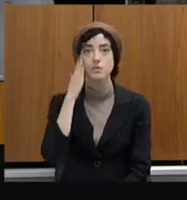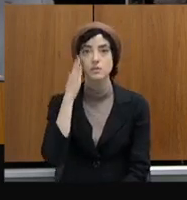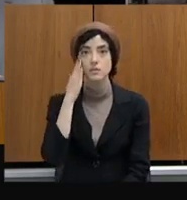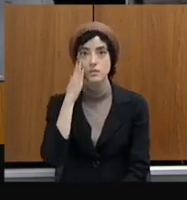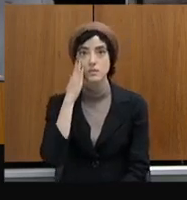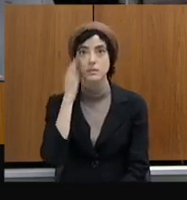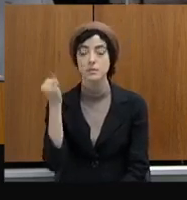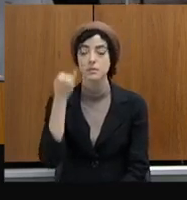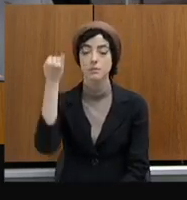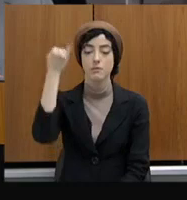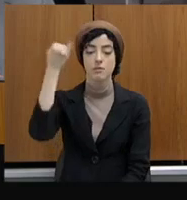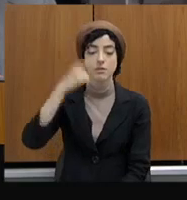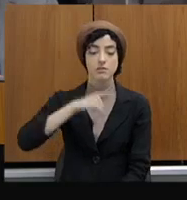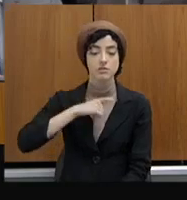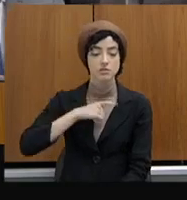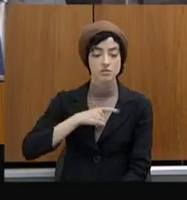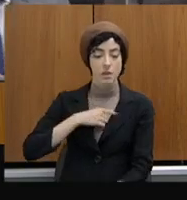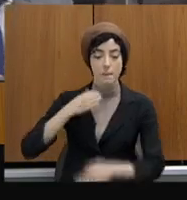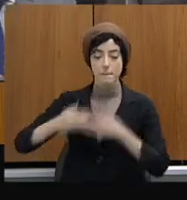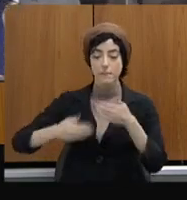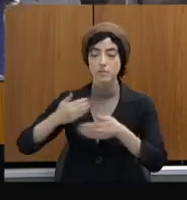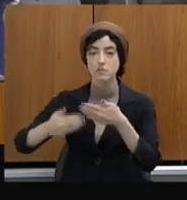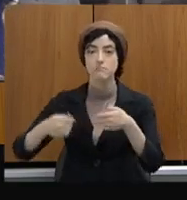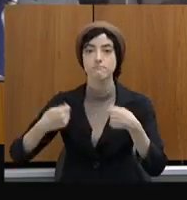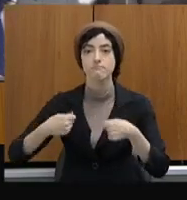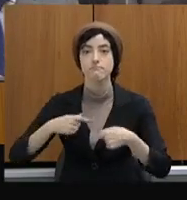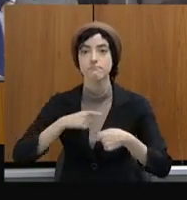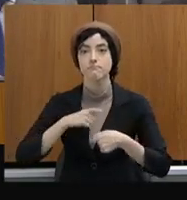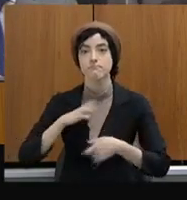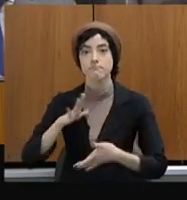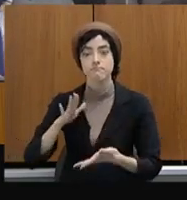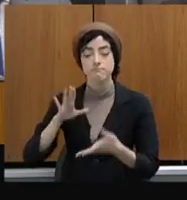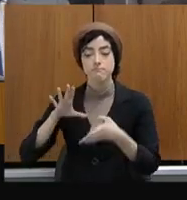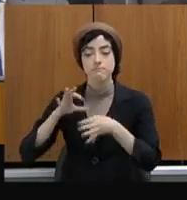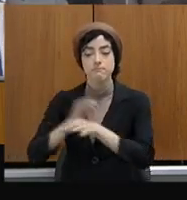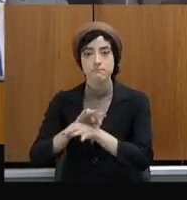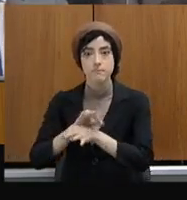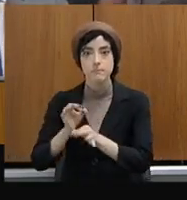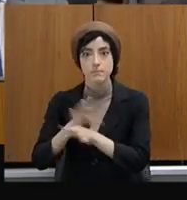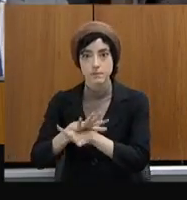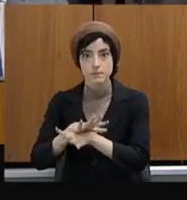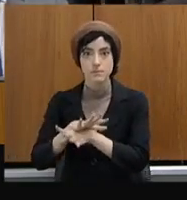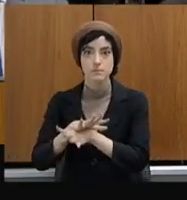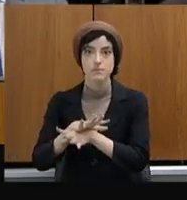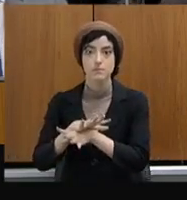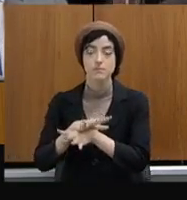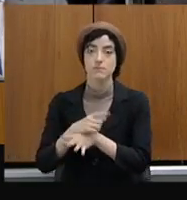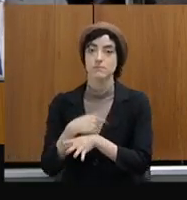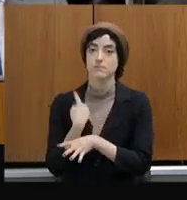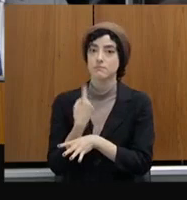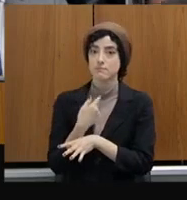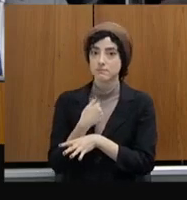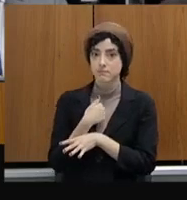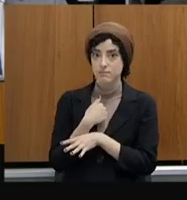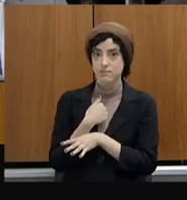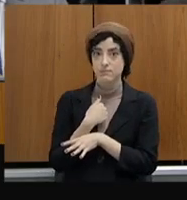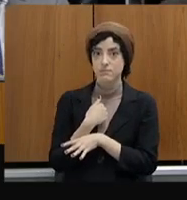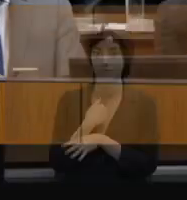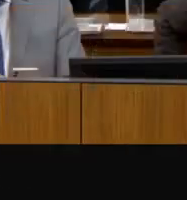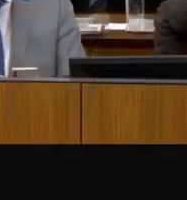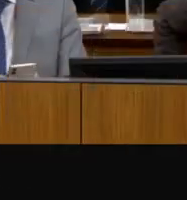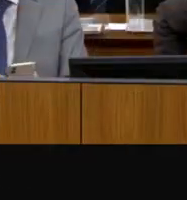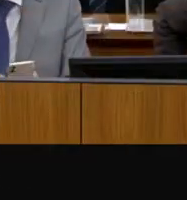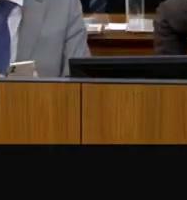assertivo. O indiciamento é uma forma de conclusão assertiva dos nossos procedimentos. Mais de 1